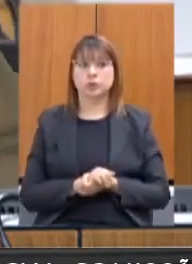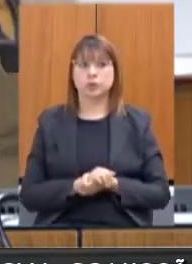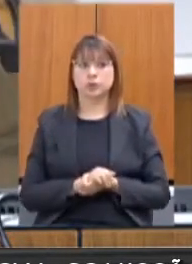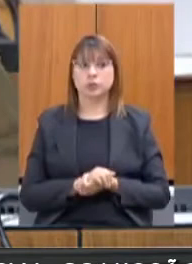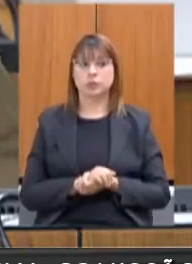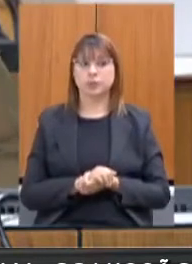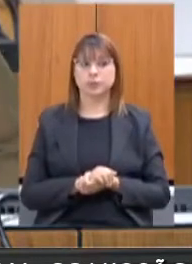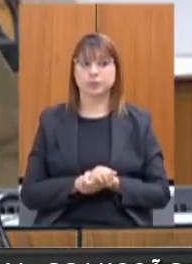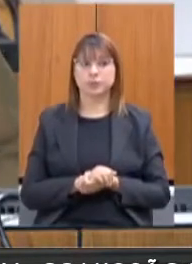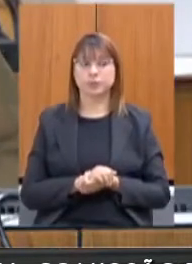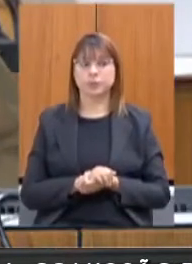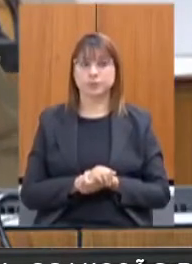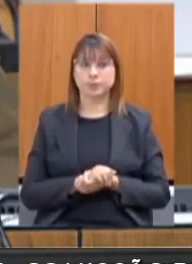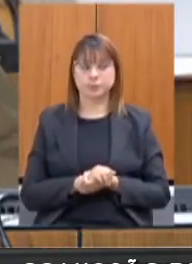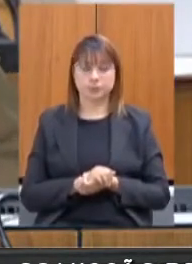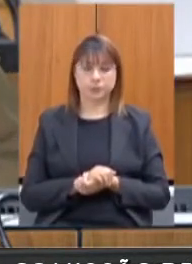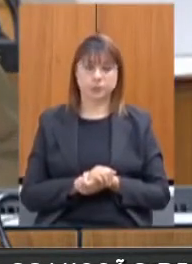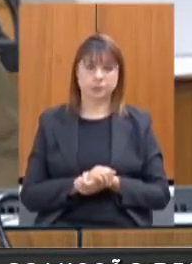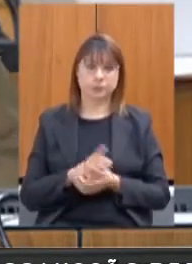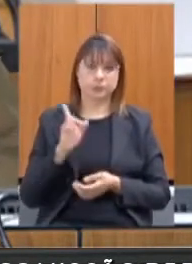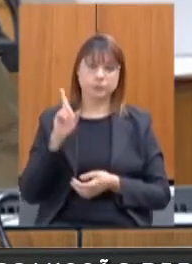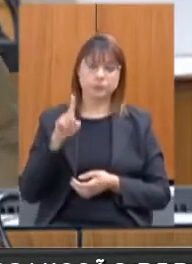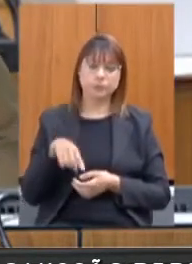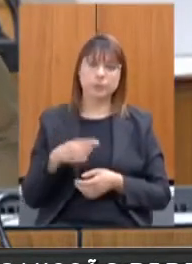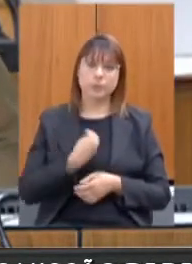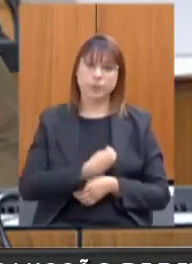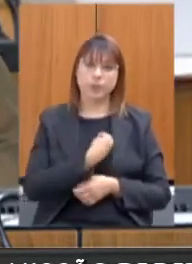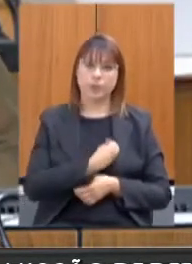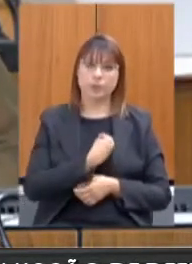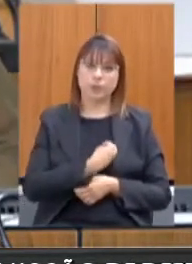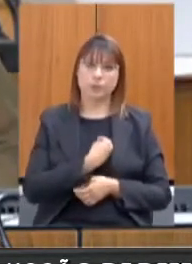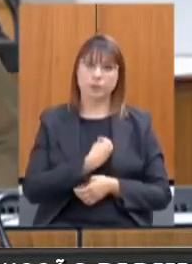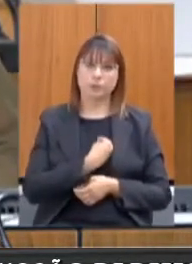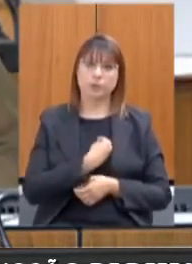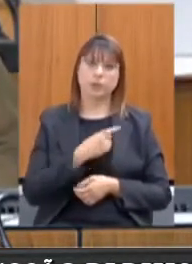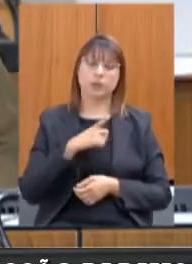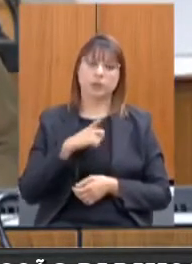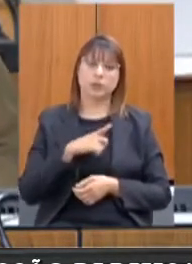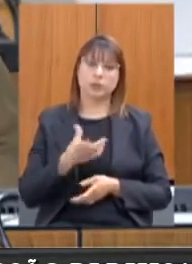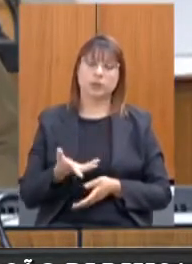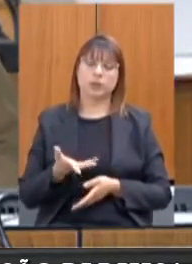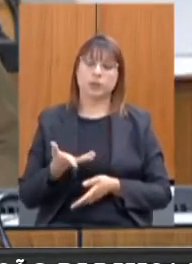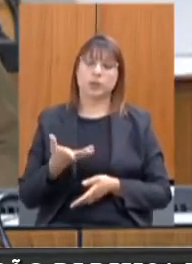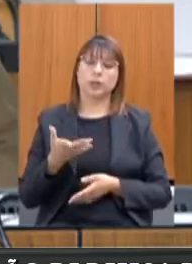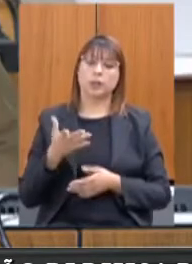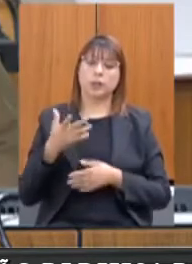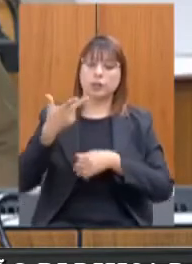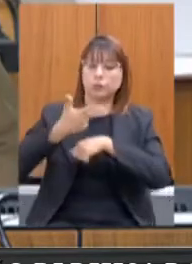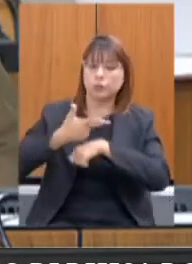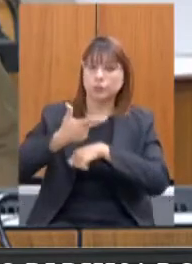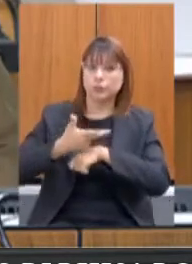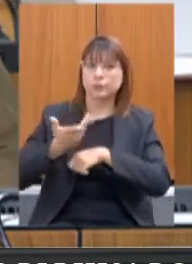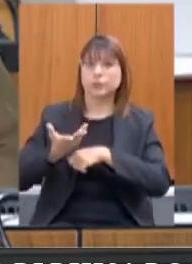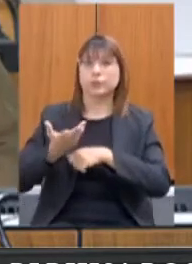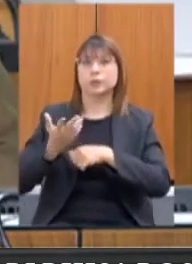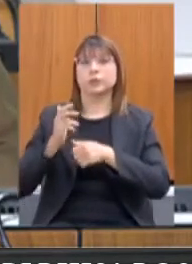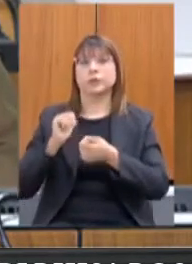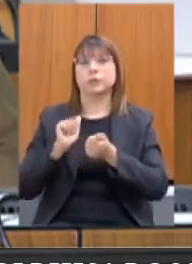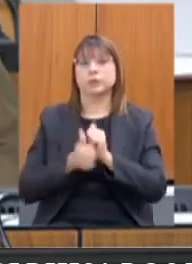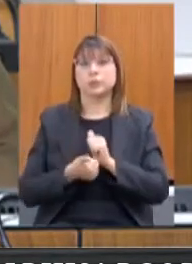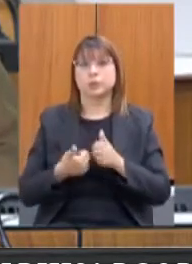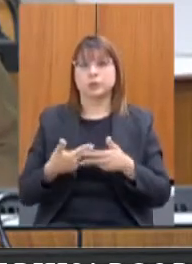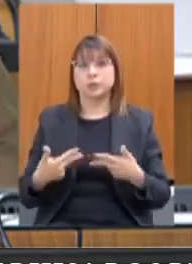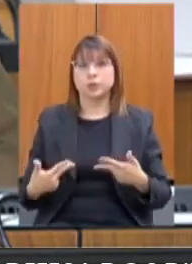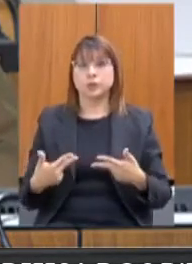e demais participantes do GENG, através de pequenos vídeos de atletas, de psicólogos esportivos, de gestores